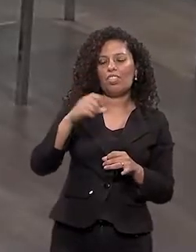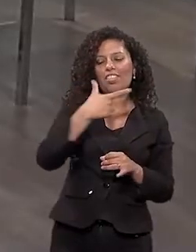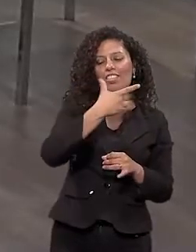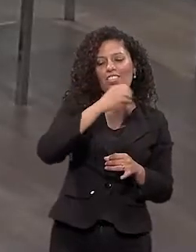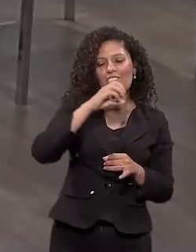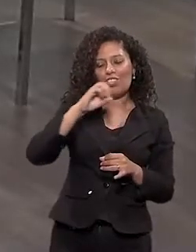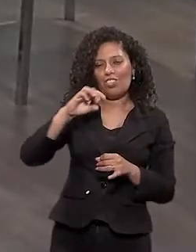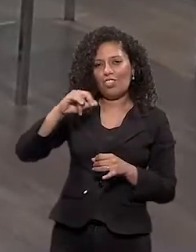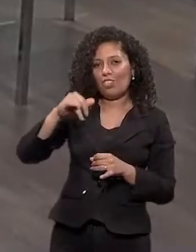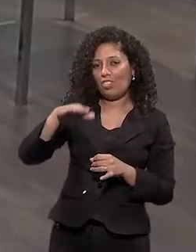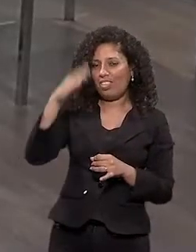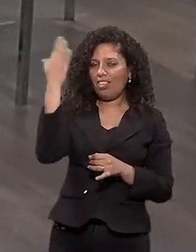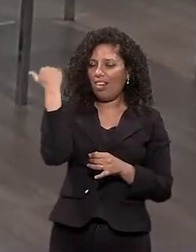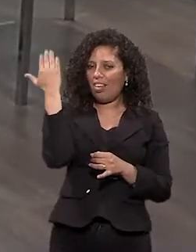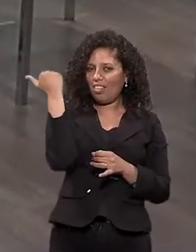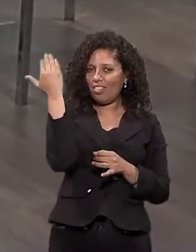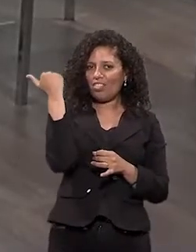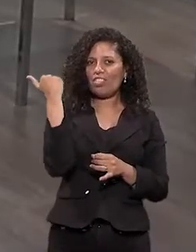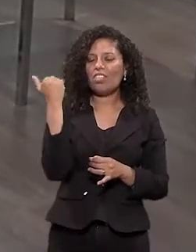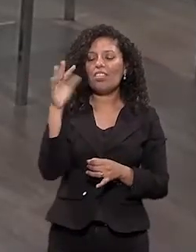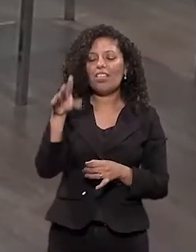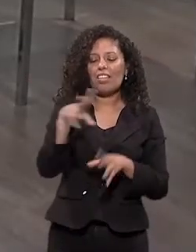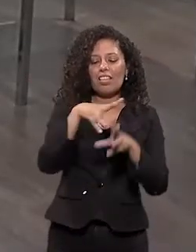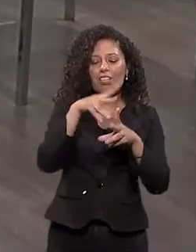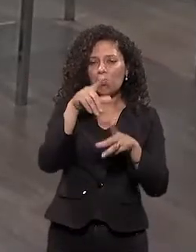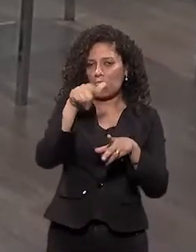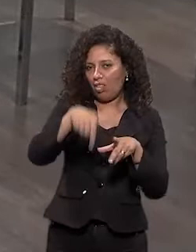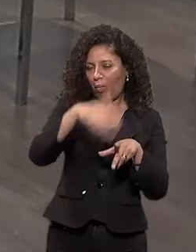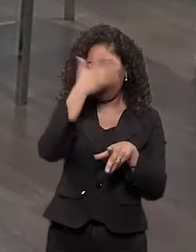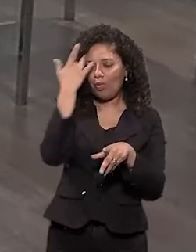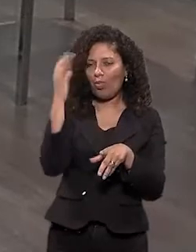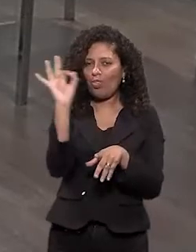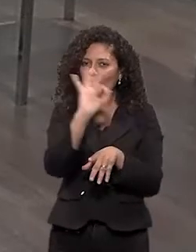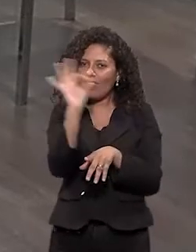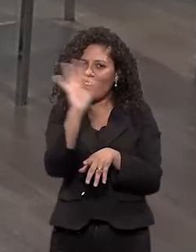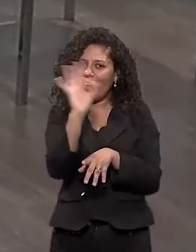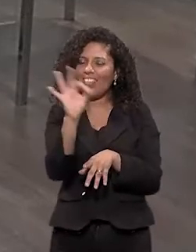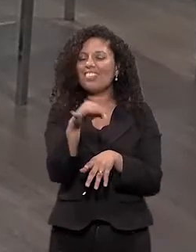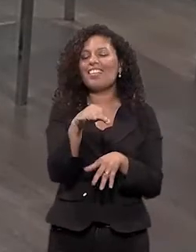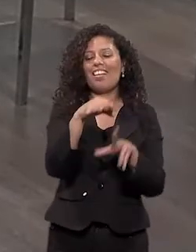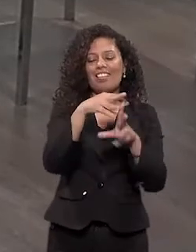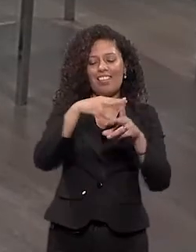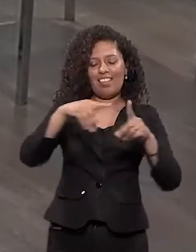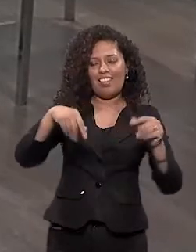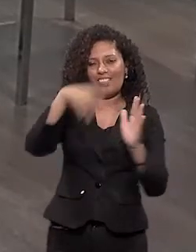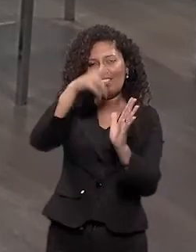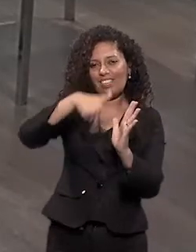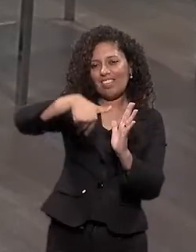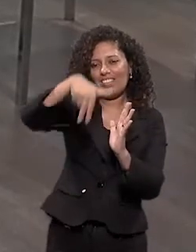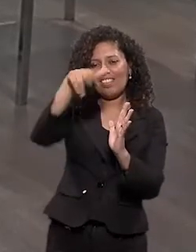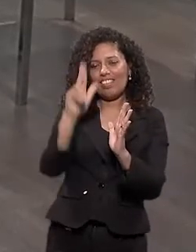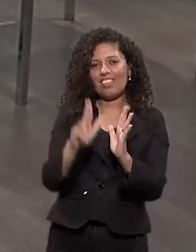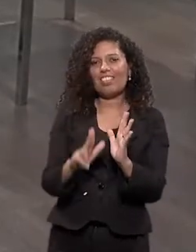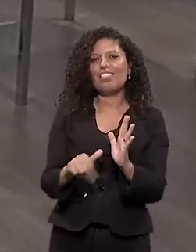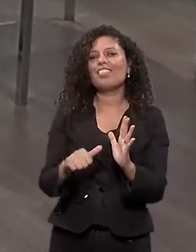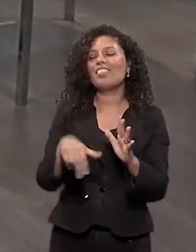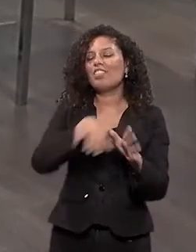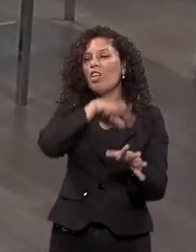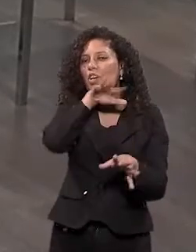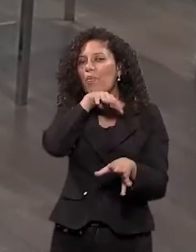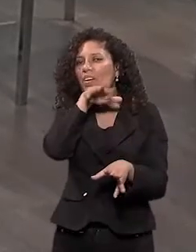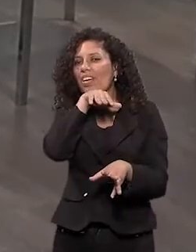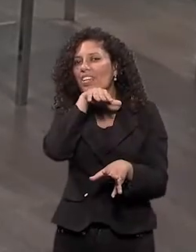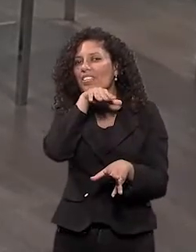200 milhões de anos atrás Ainda não haviam seres racionais A terra era habitada por muitos